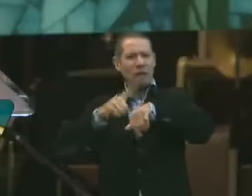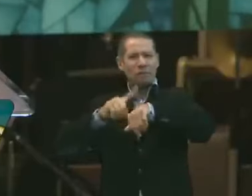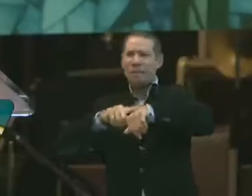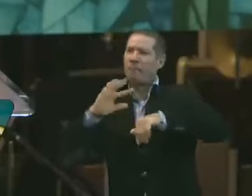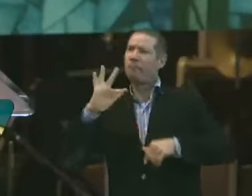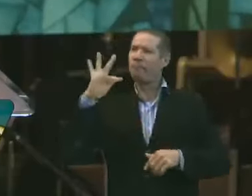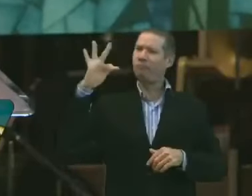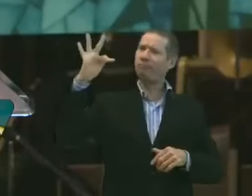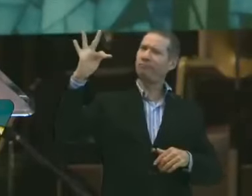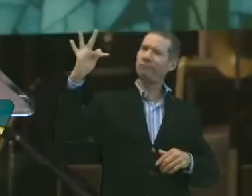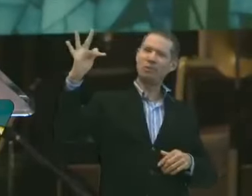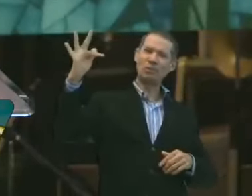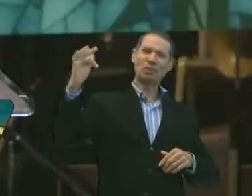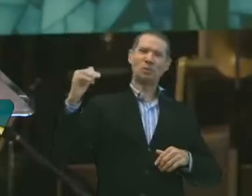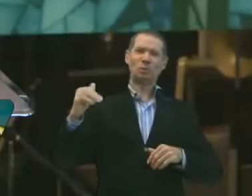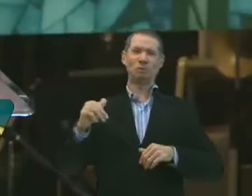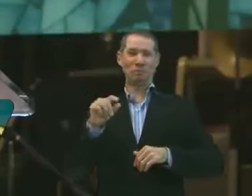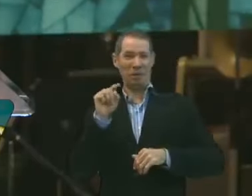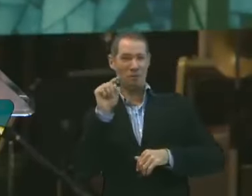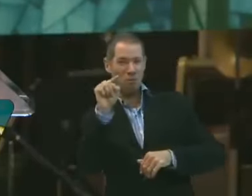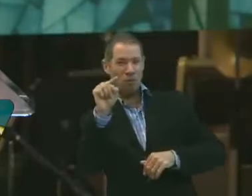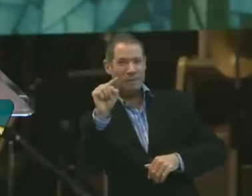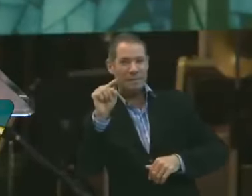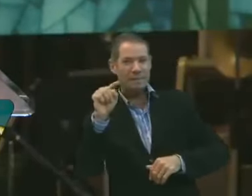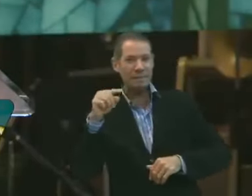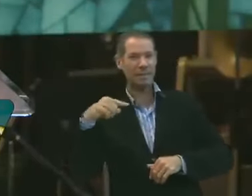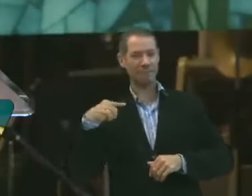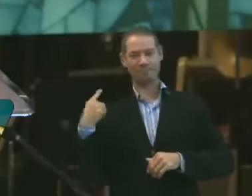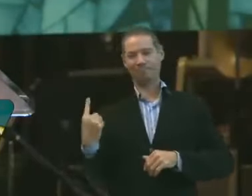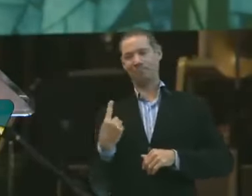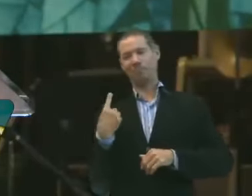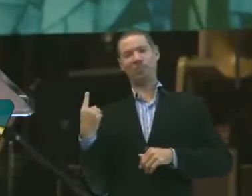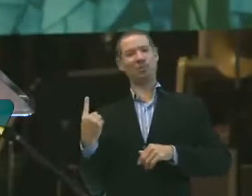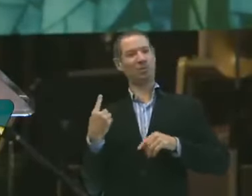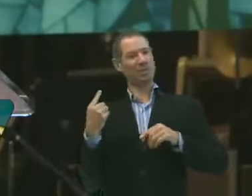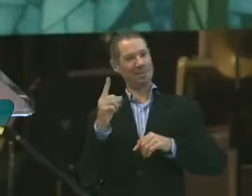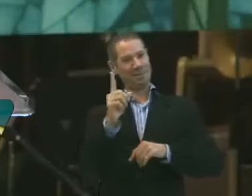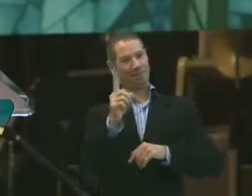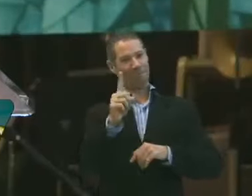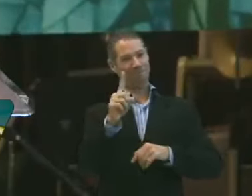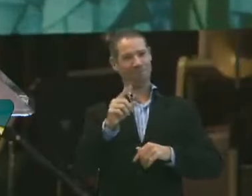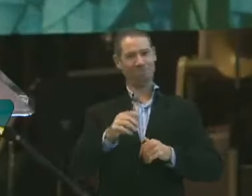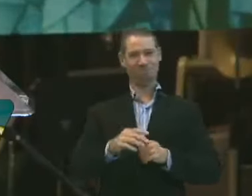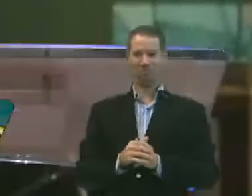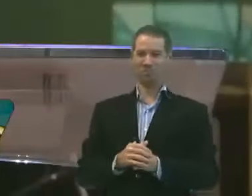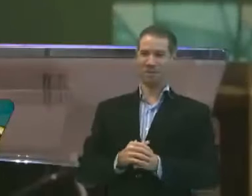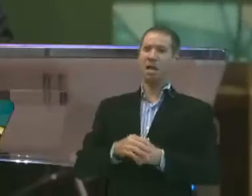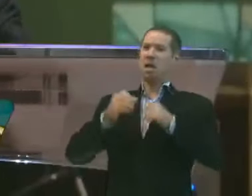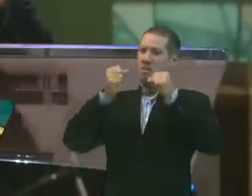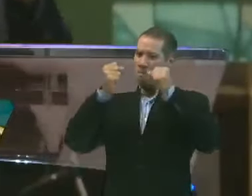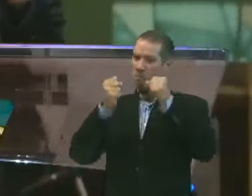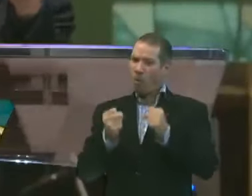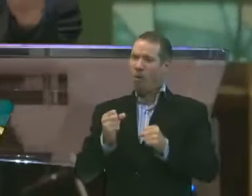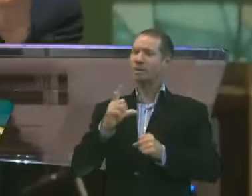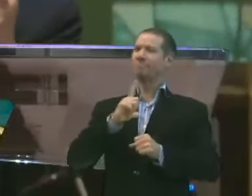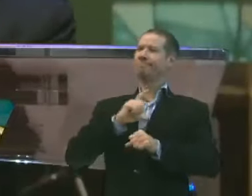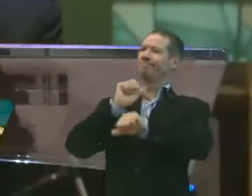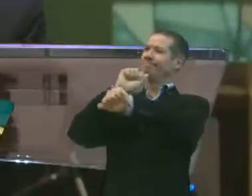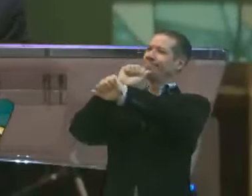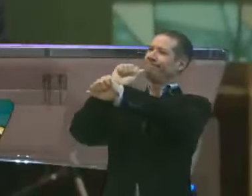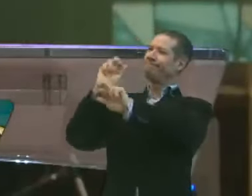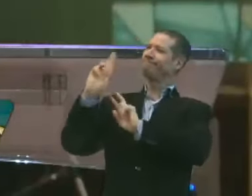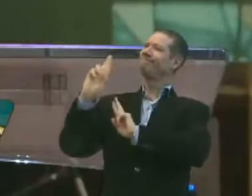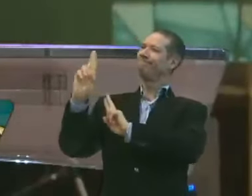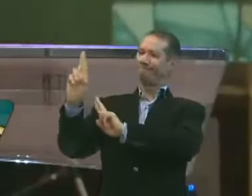tempos. Você não está sozinho. Você pode ter esperança.